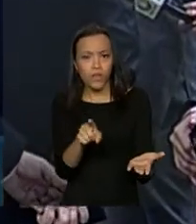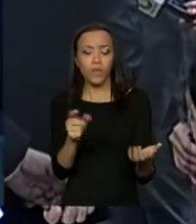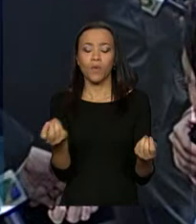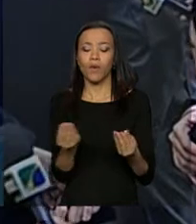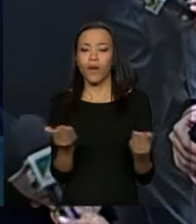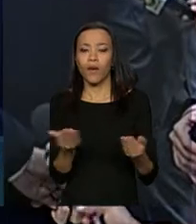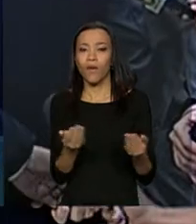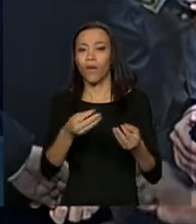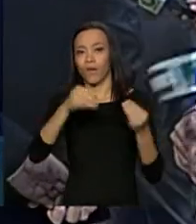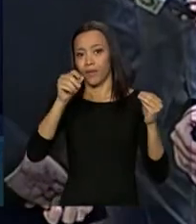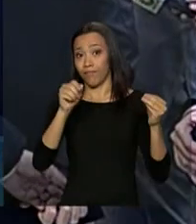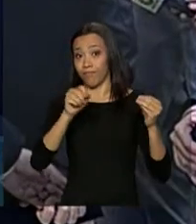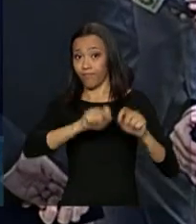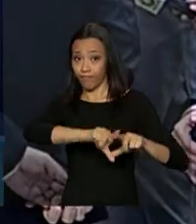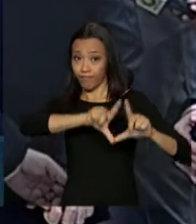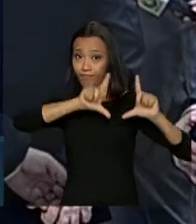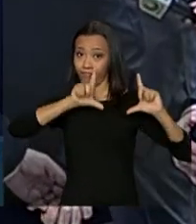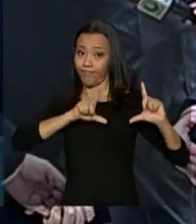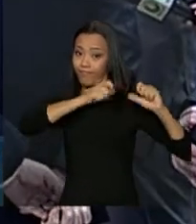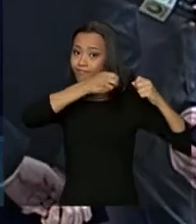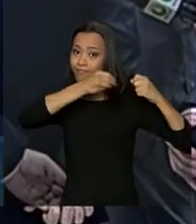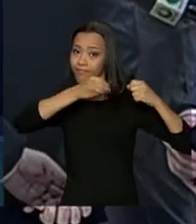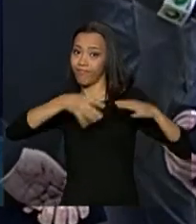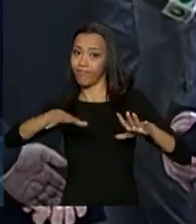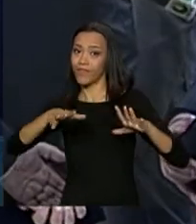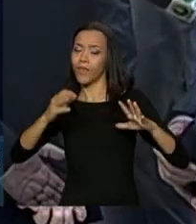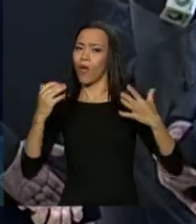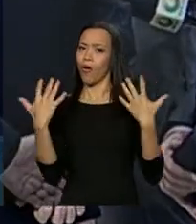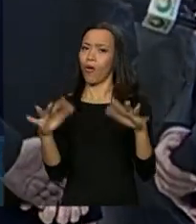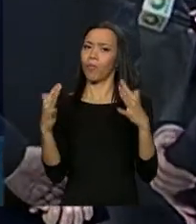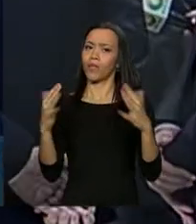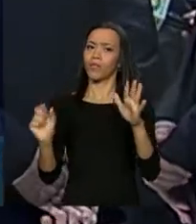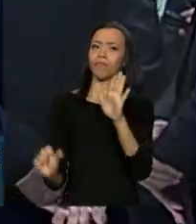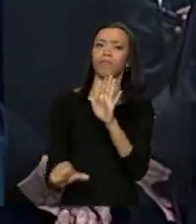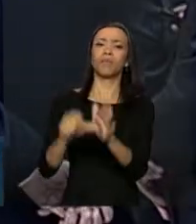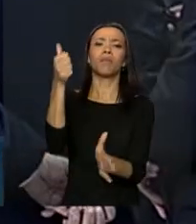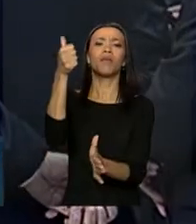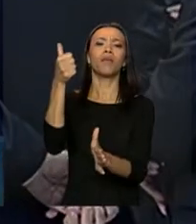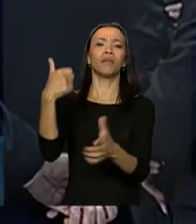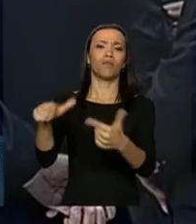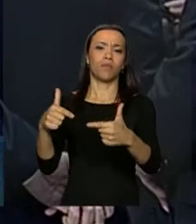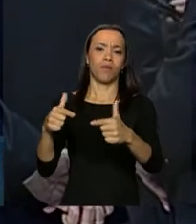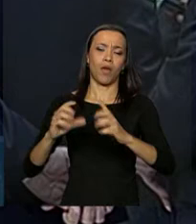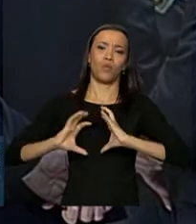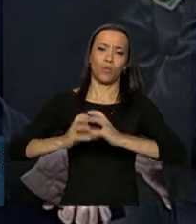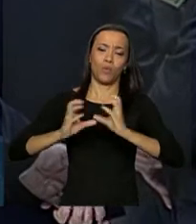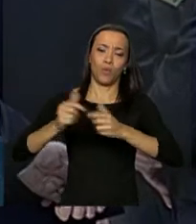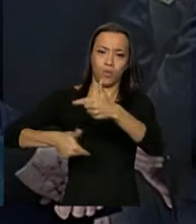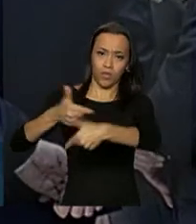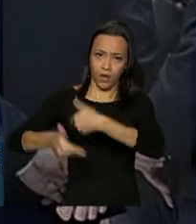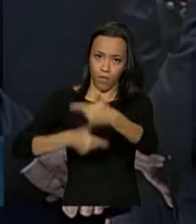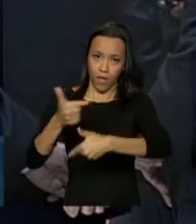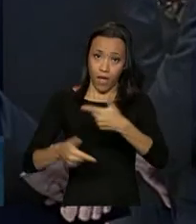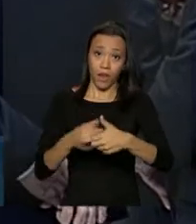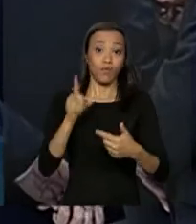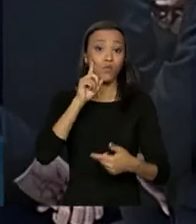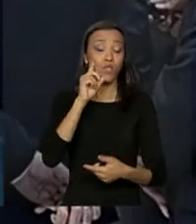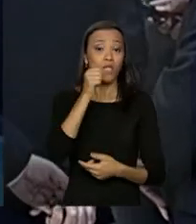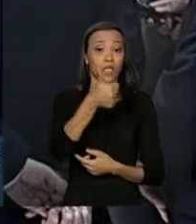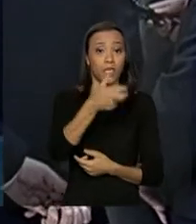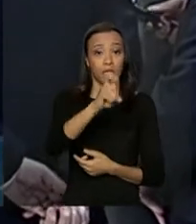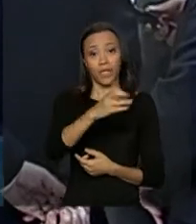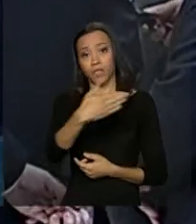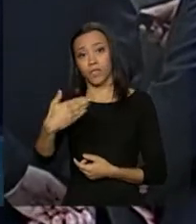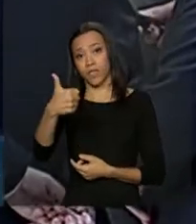encerramento da placa em homenagem à primeira operação do Grupo Móvel realizada de 15 a 19